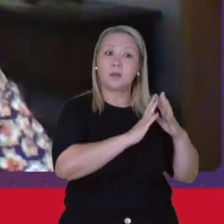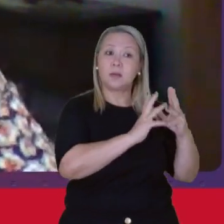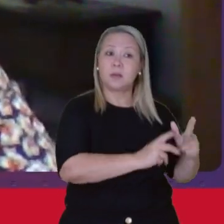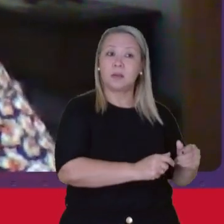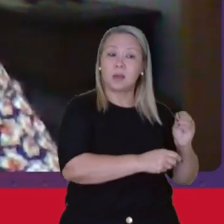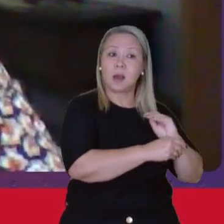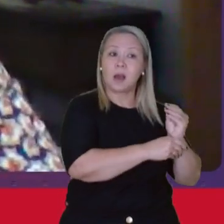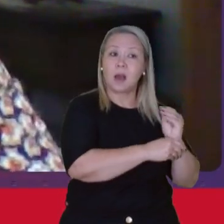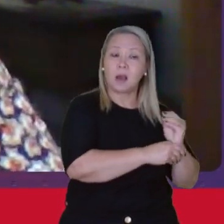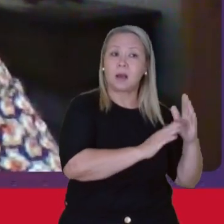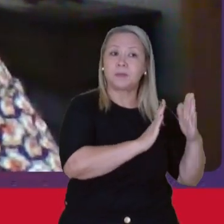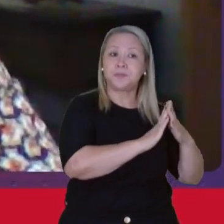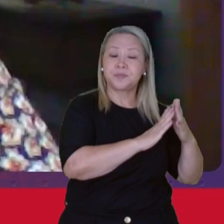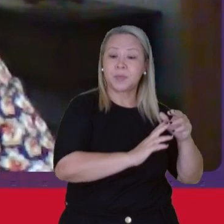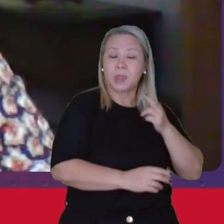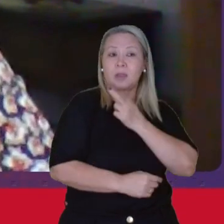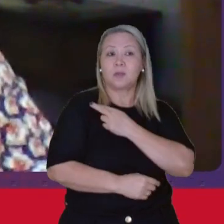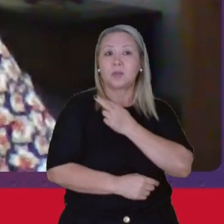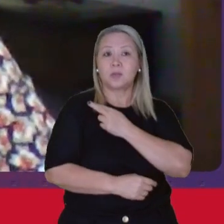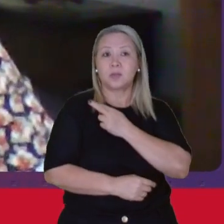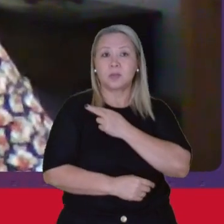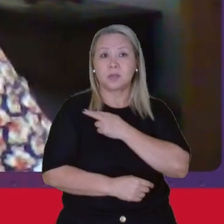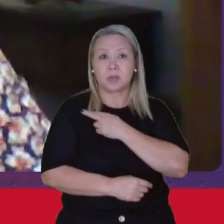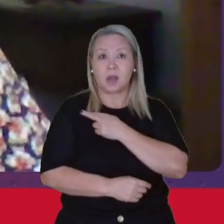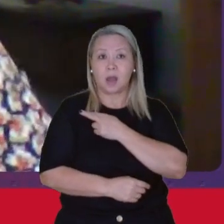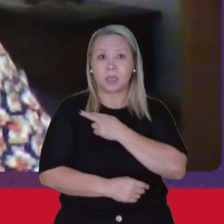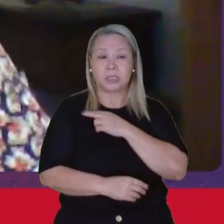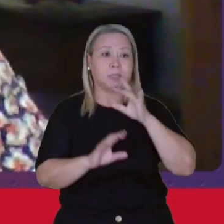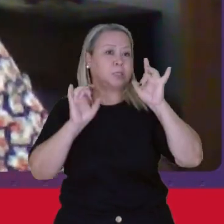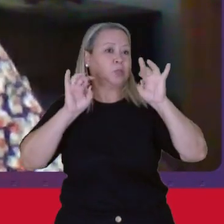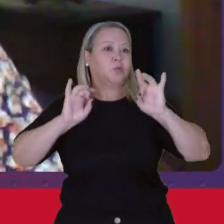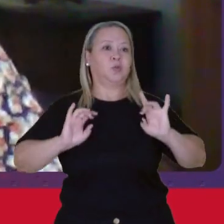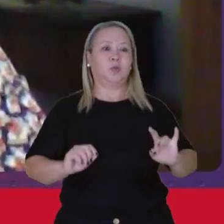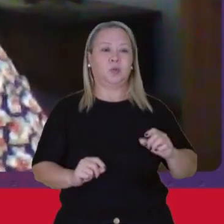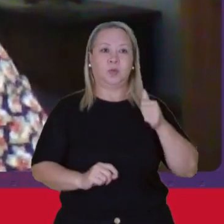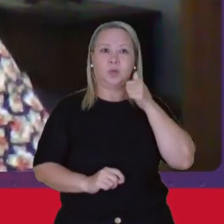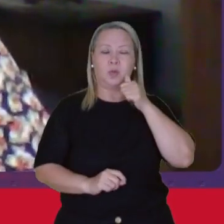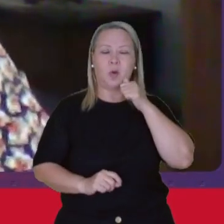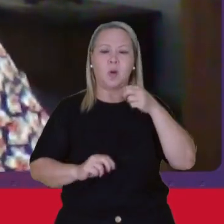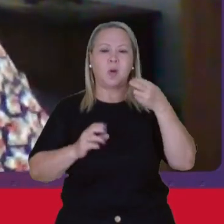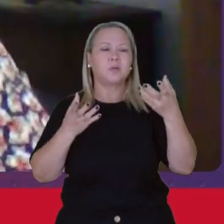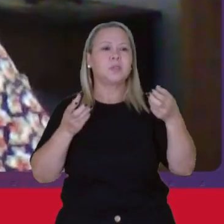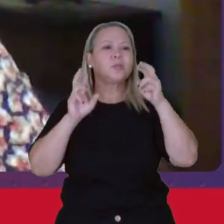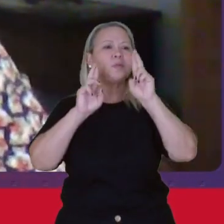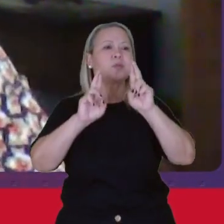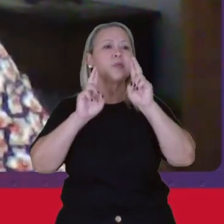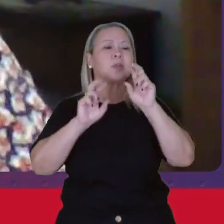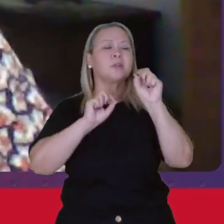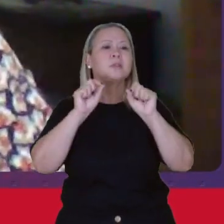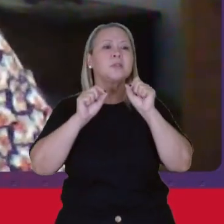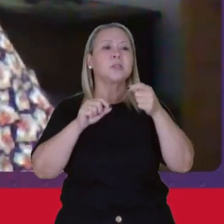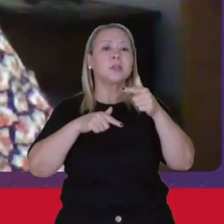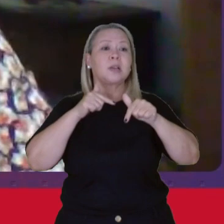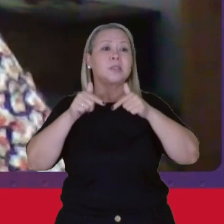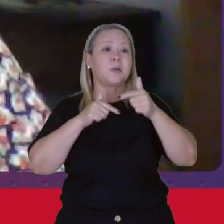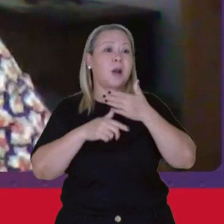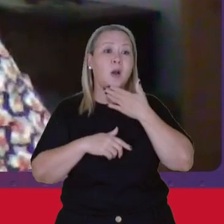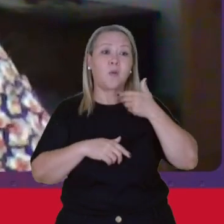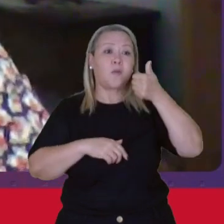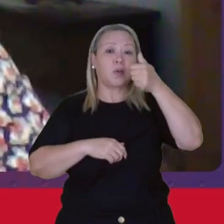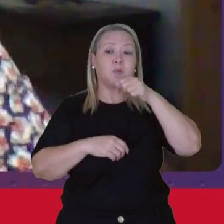que é Responsabilidade Quase que Exclusiva Das mulheres E se tinha Uma expectativa Inclusiva Que esse trabalho Fosse melhor